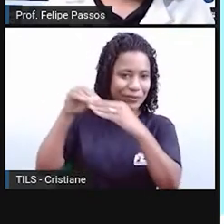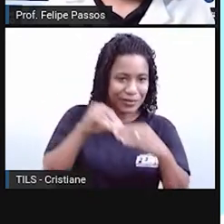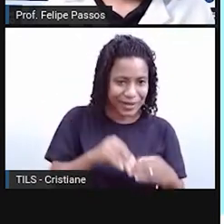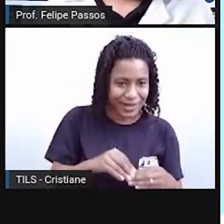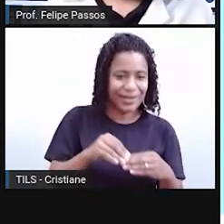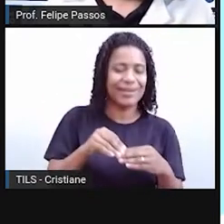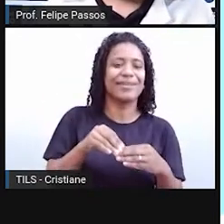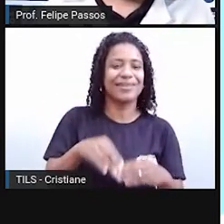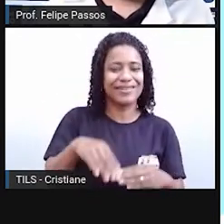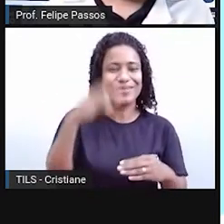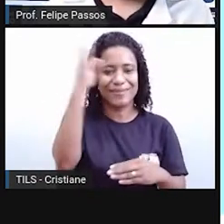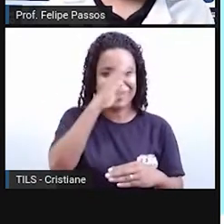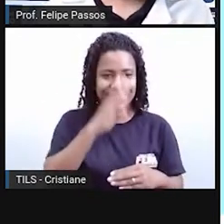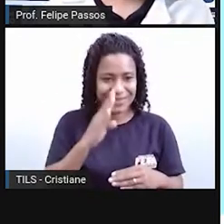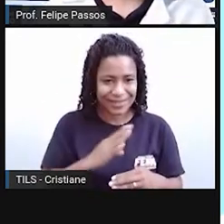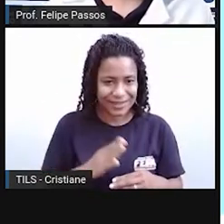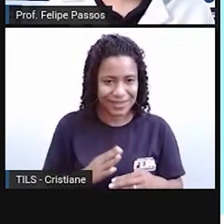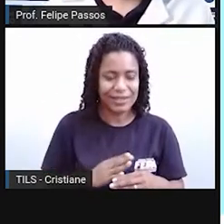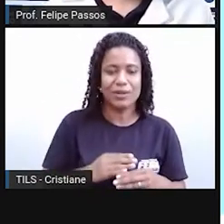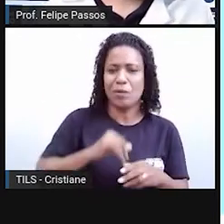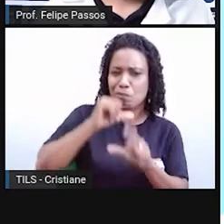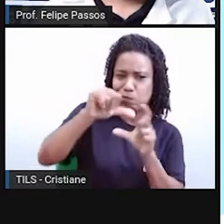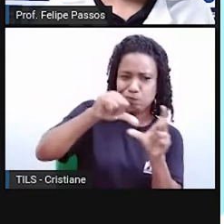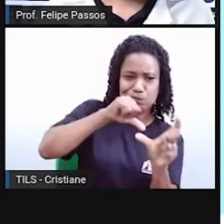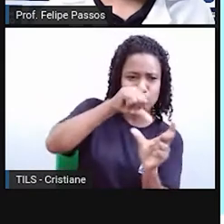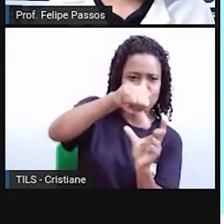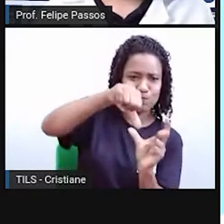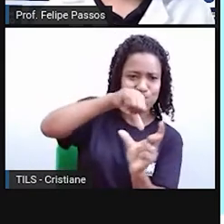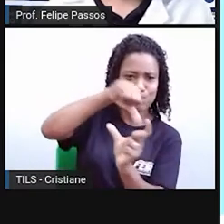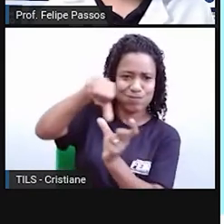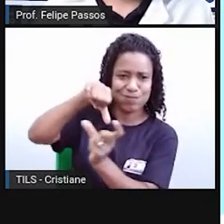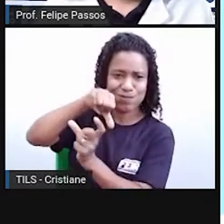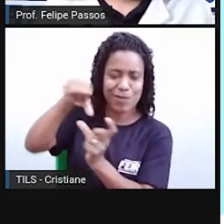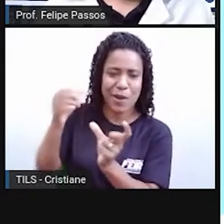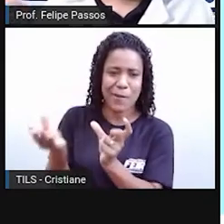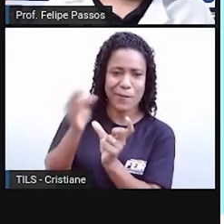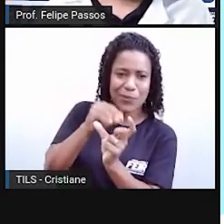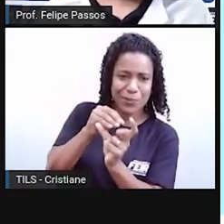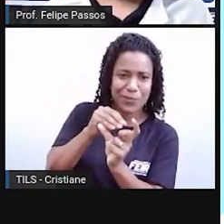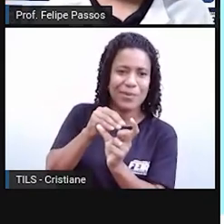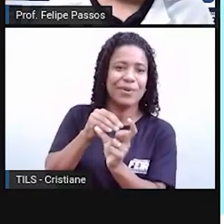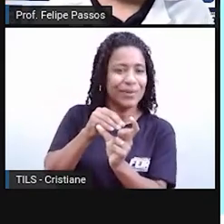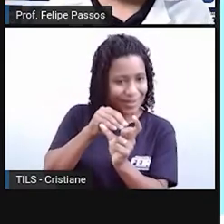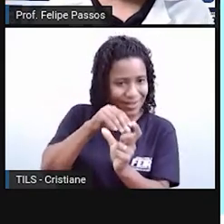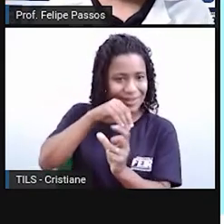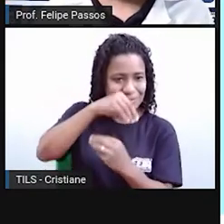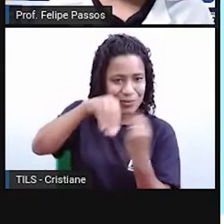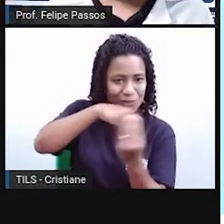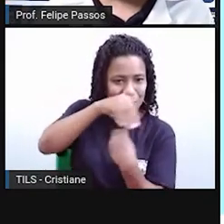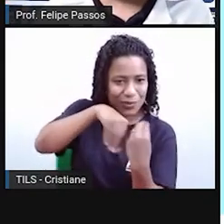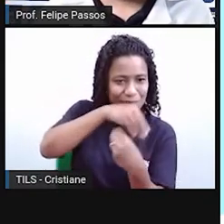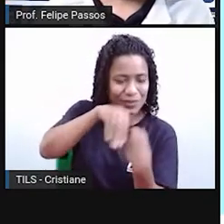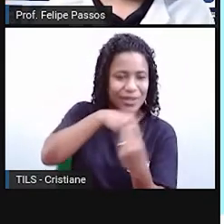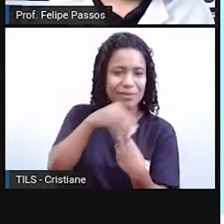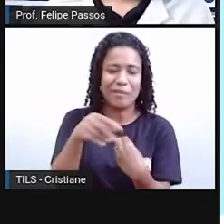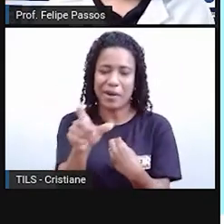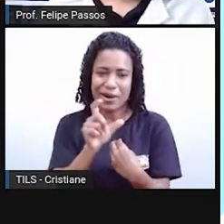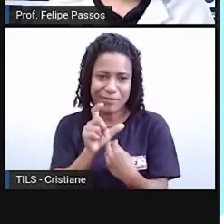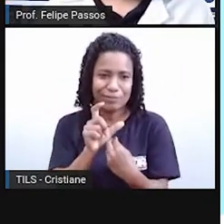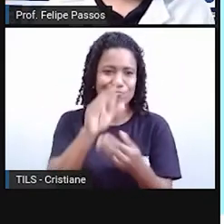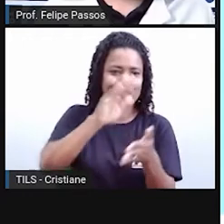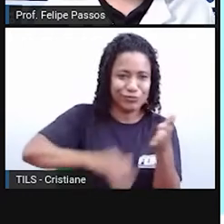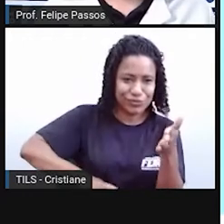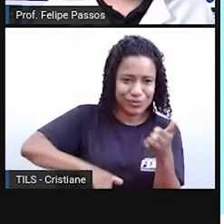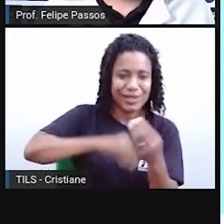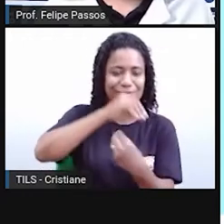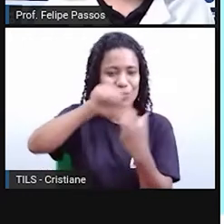várias modificações, acréscimos, palavras que saíram do vocabulário, né? Então,